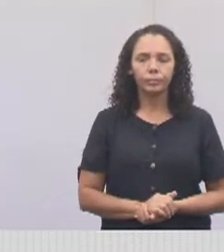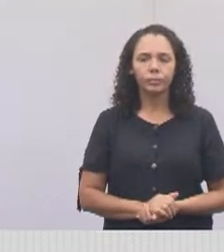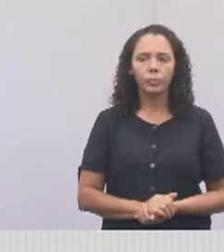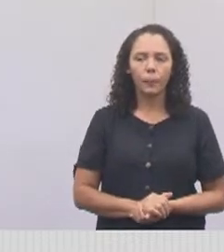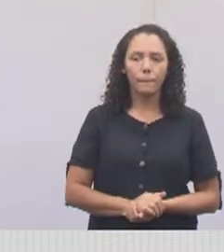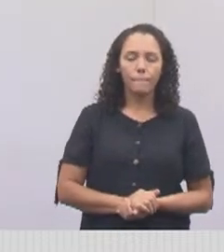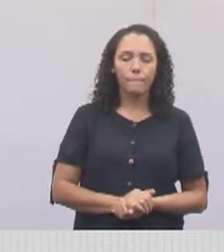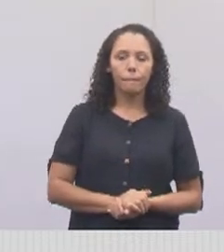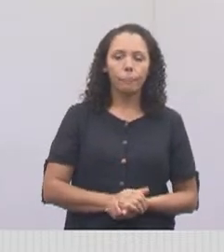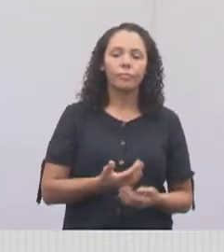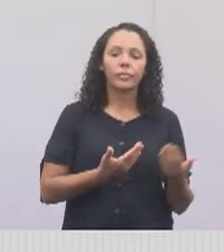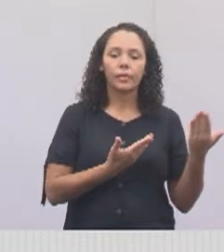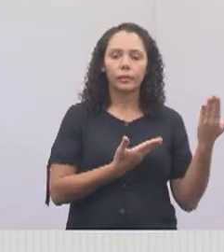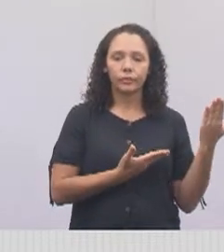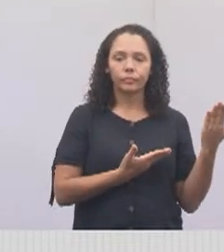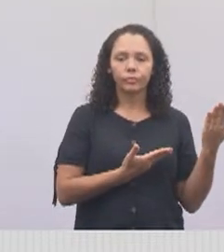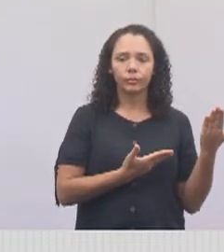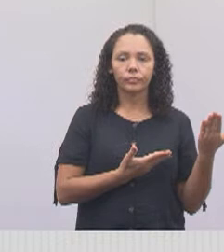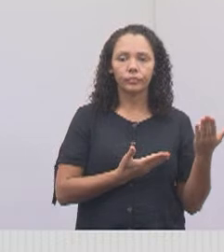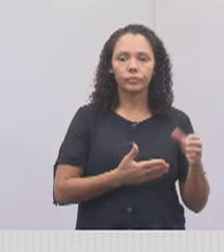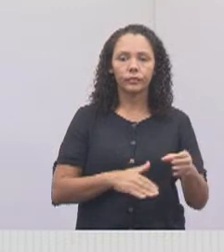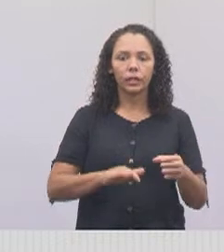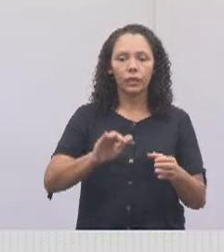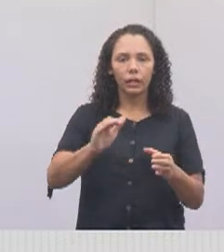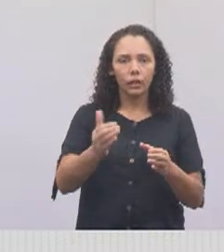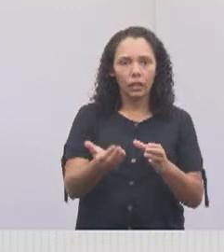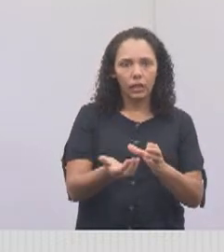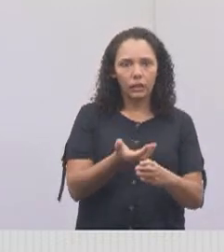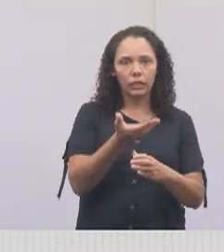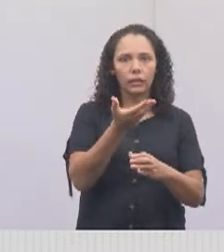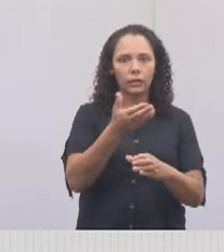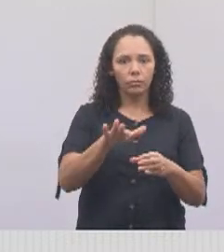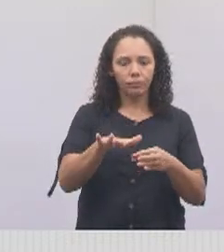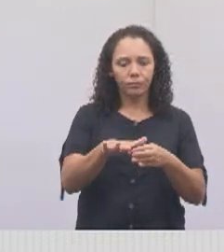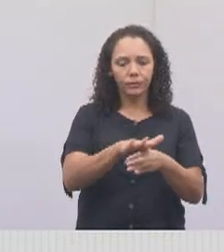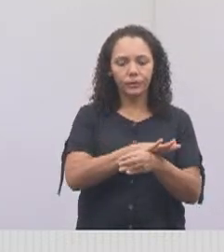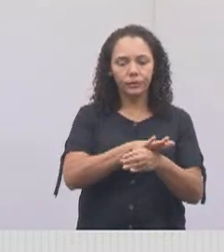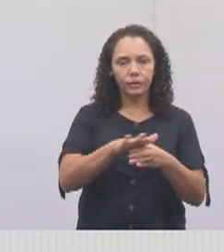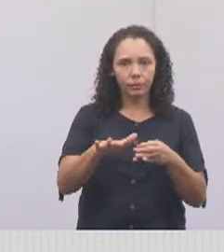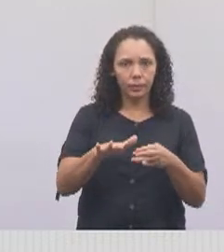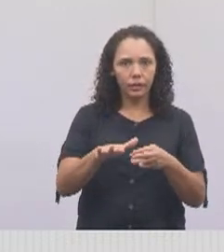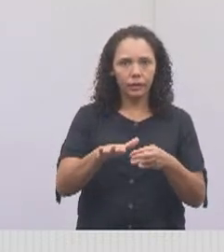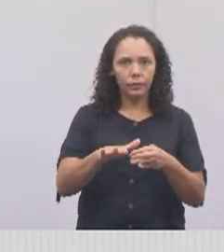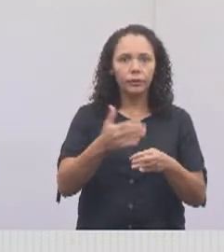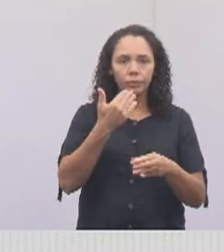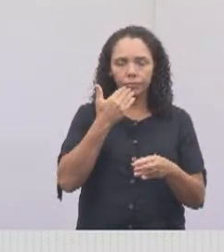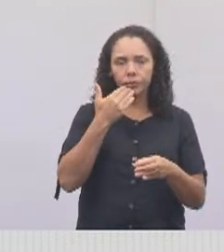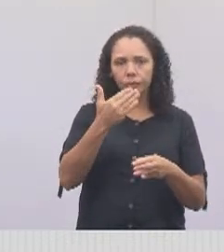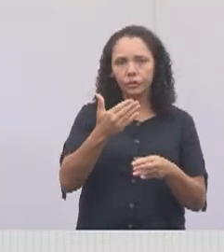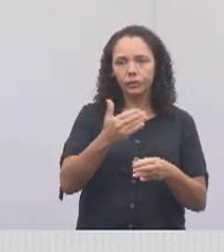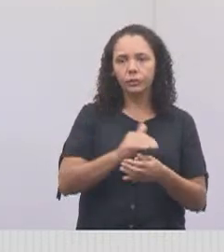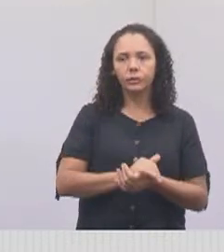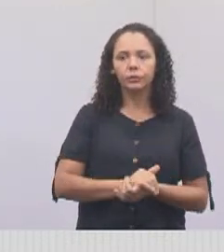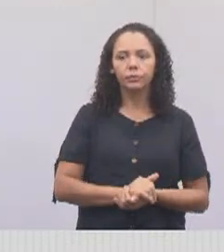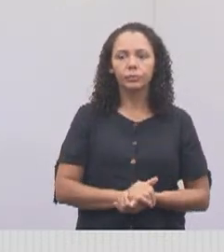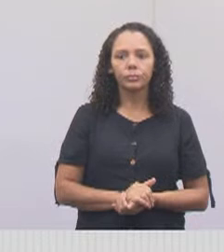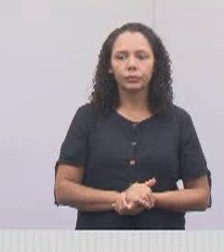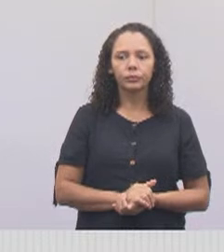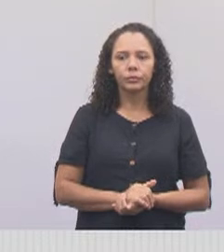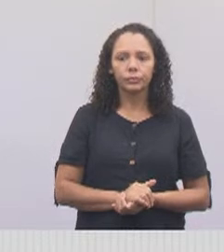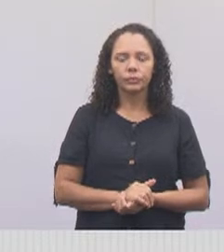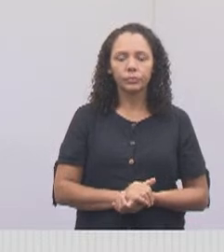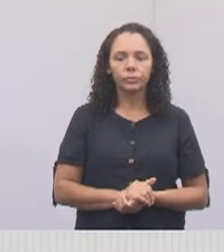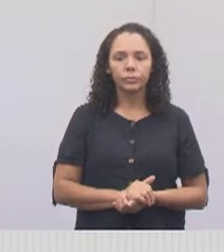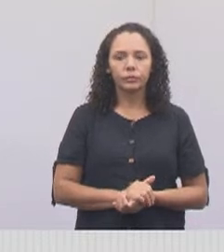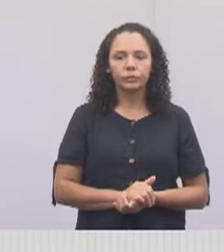Aí, olha, uma solicitação tapa-buraco, lá na Rua Taubaté, de fronte ao número 137, na Rua Aparecida, de fronte ao número 84.